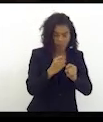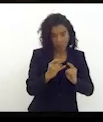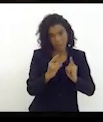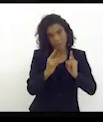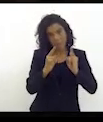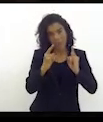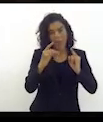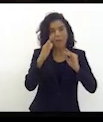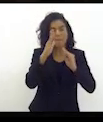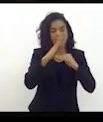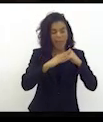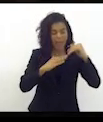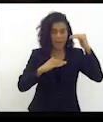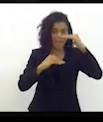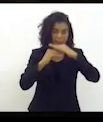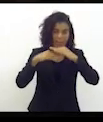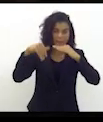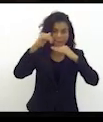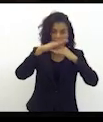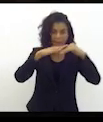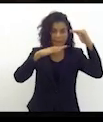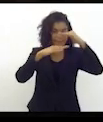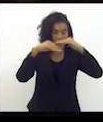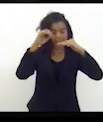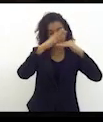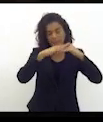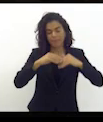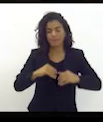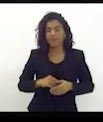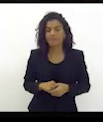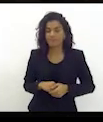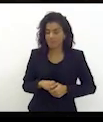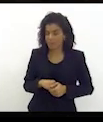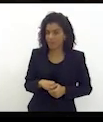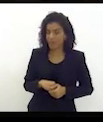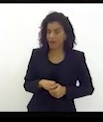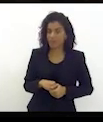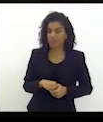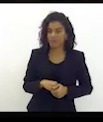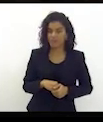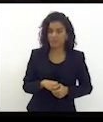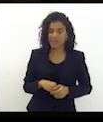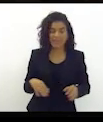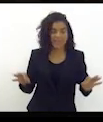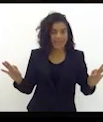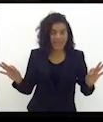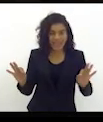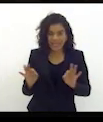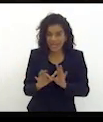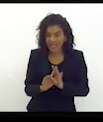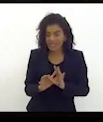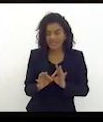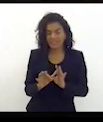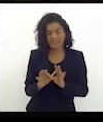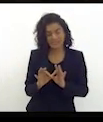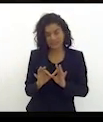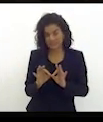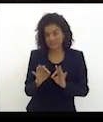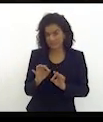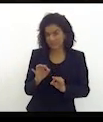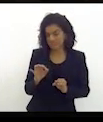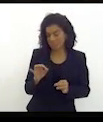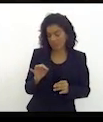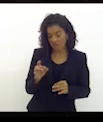muito carinhosa, abraçou-me após a sua fala e falou nada mais tem aqui a nos